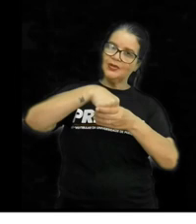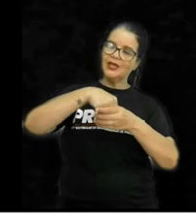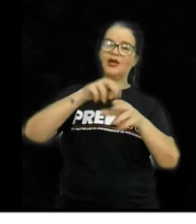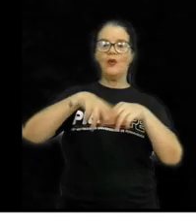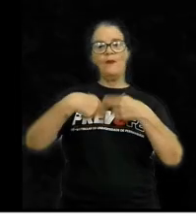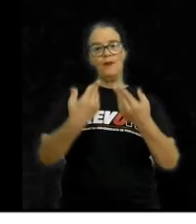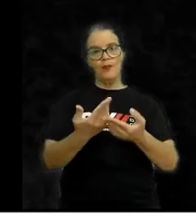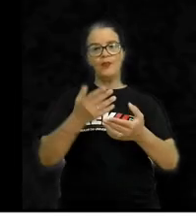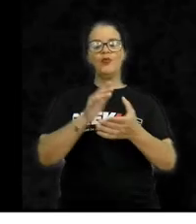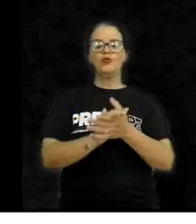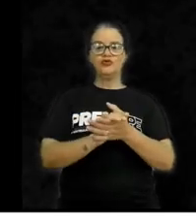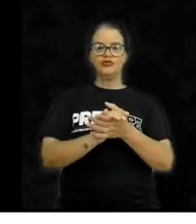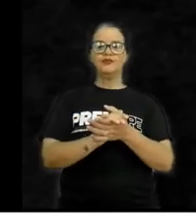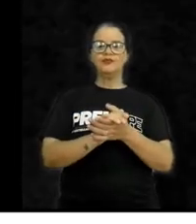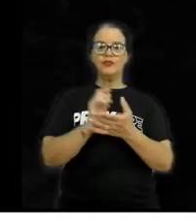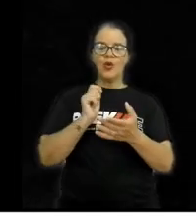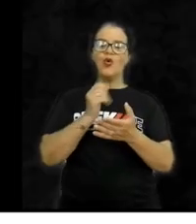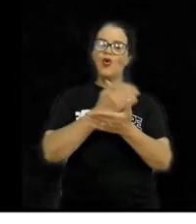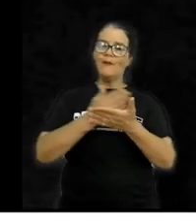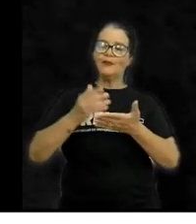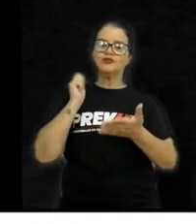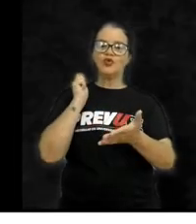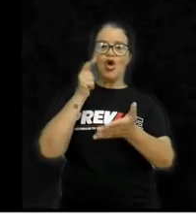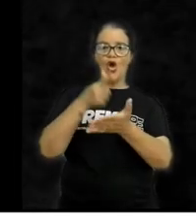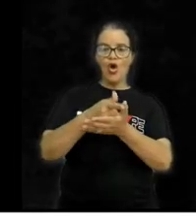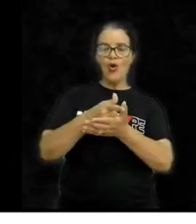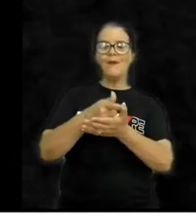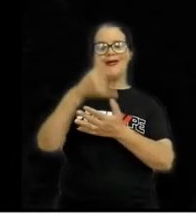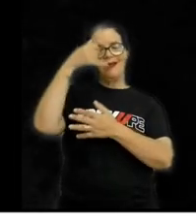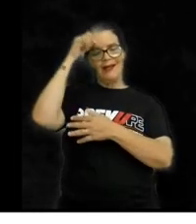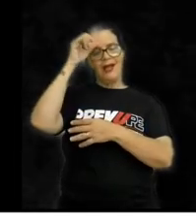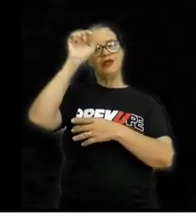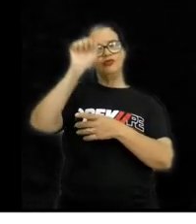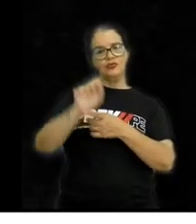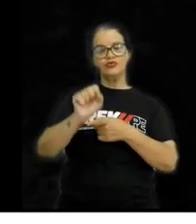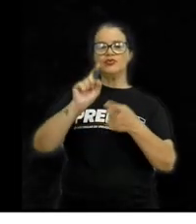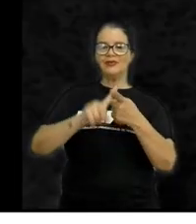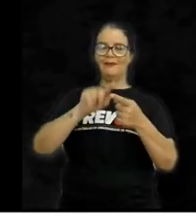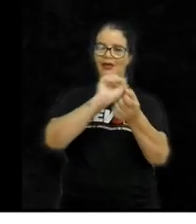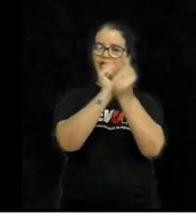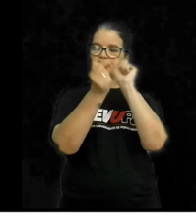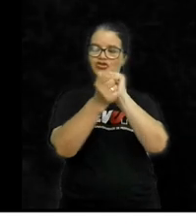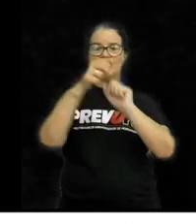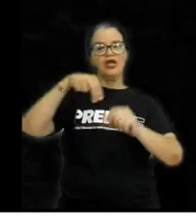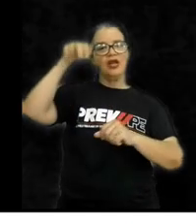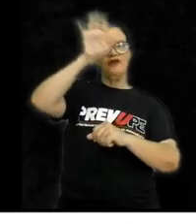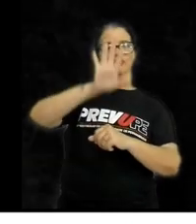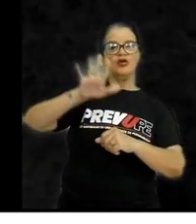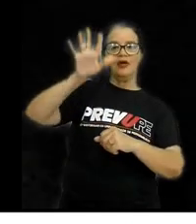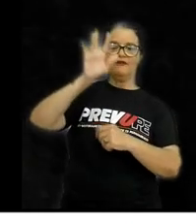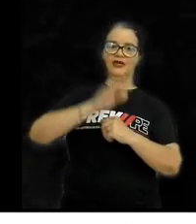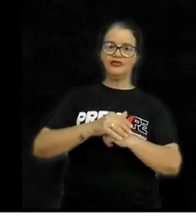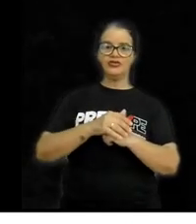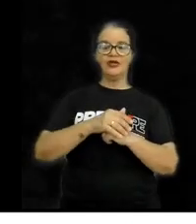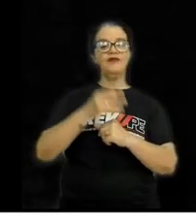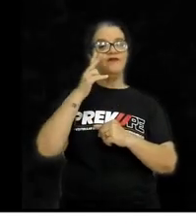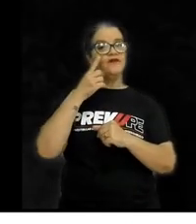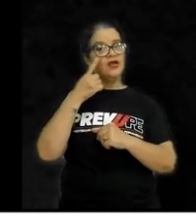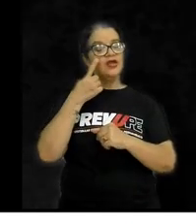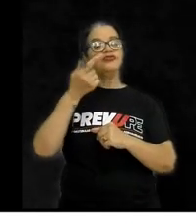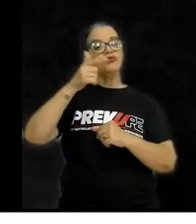pois o Sudeste passou a comprar gado do Sul e escravos do Nordeste. Revise, leia,